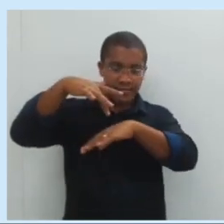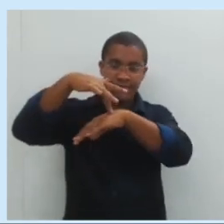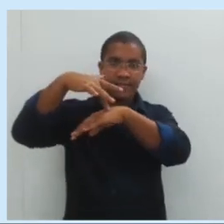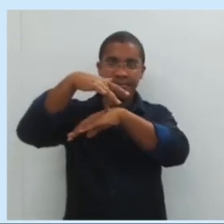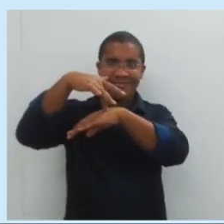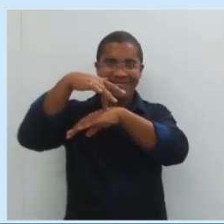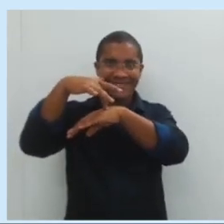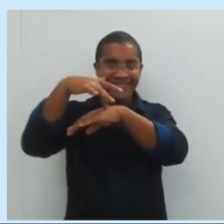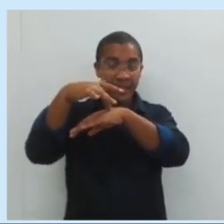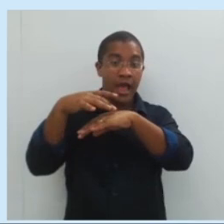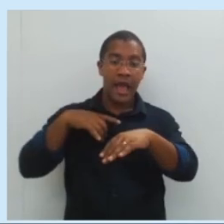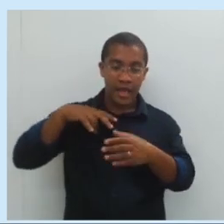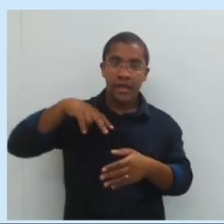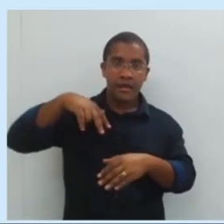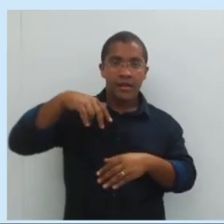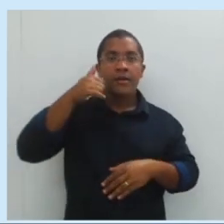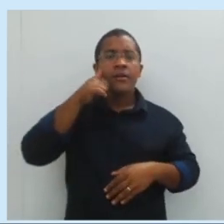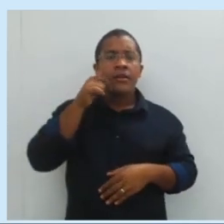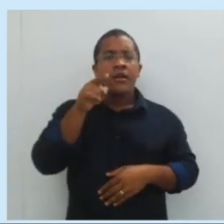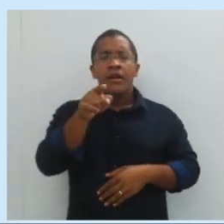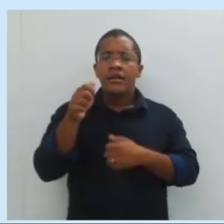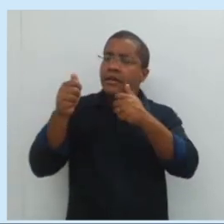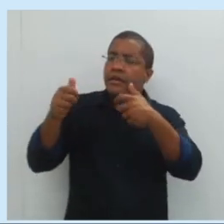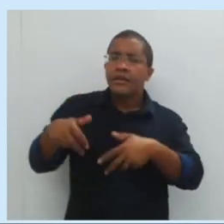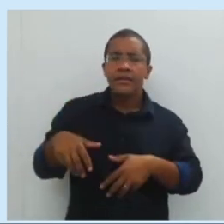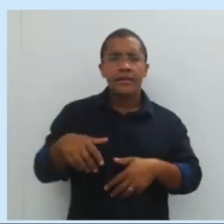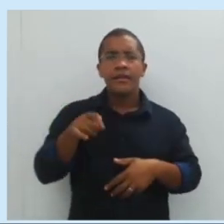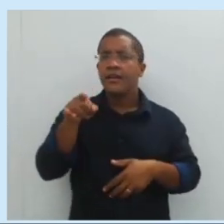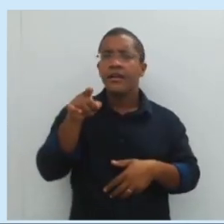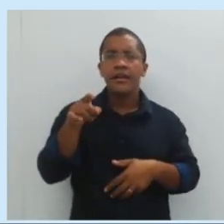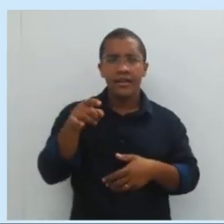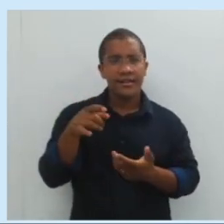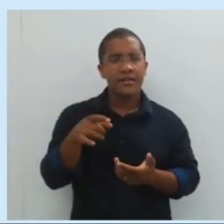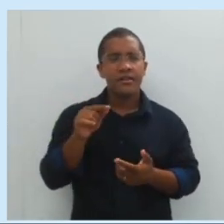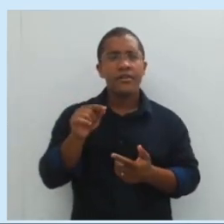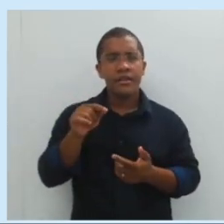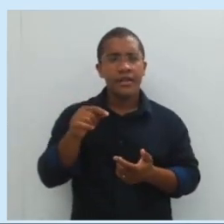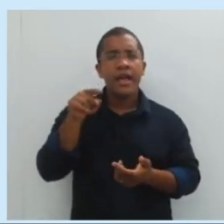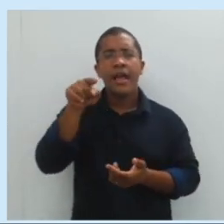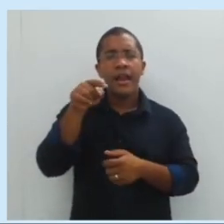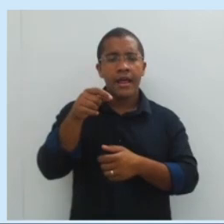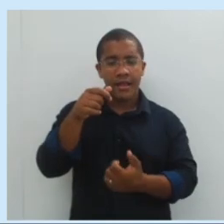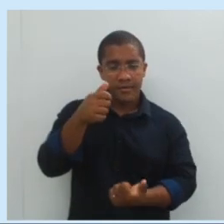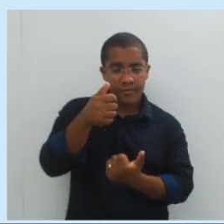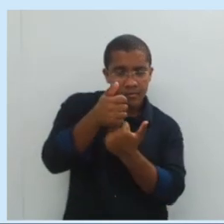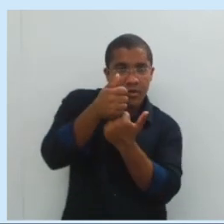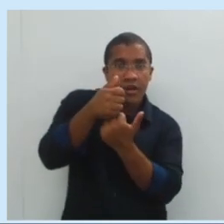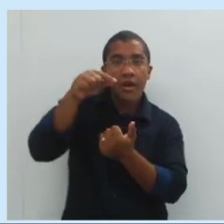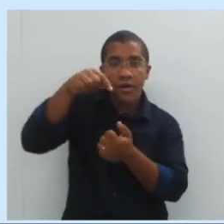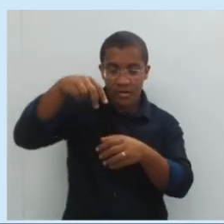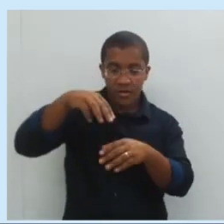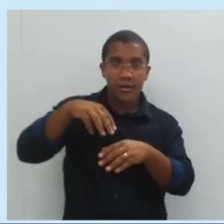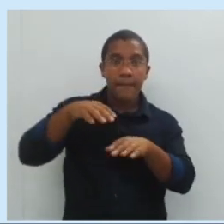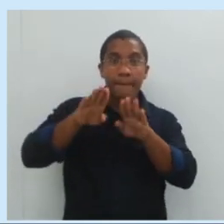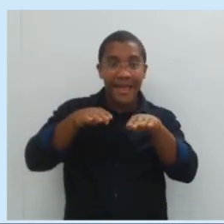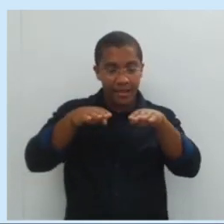bem atenção. Quando a gente está falando da bailarina, a gente sabe que o ponto de apoio da bailarina são os